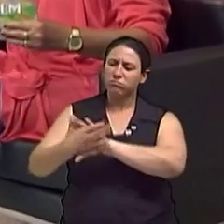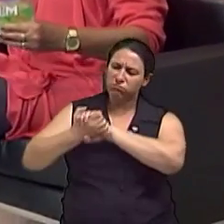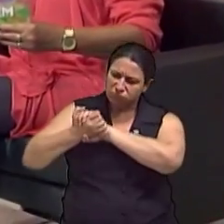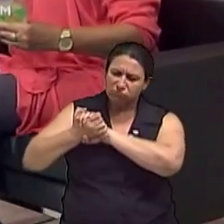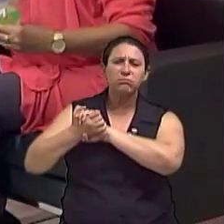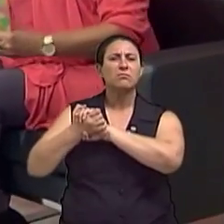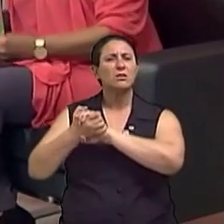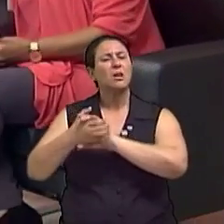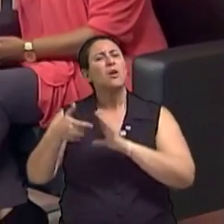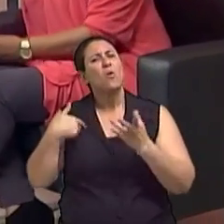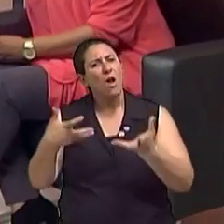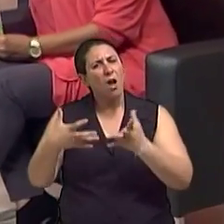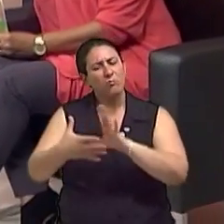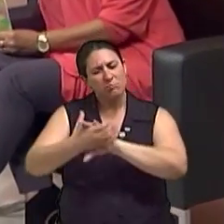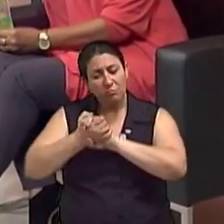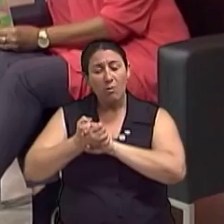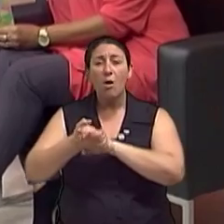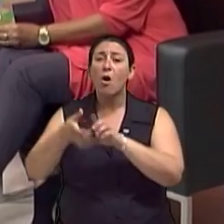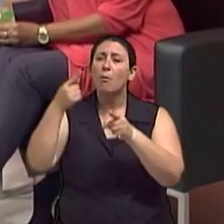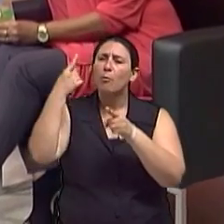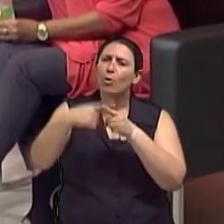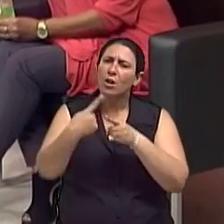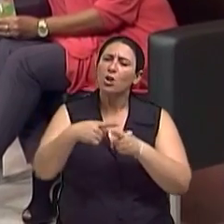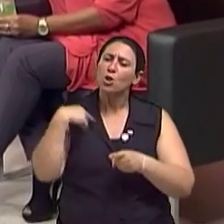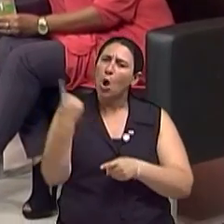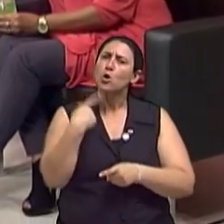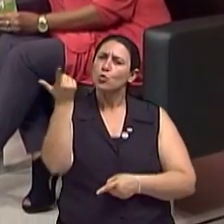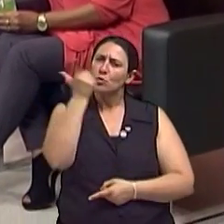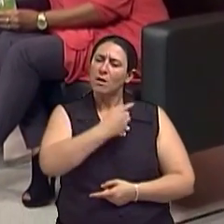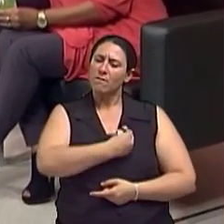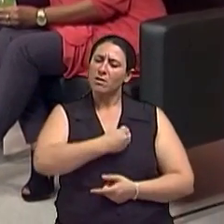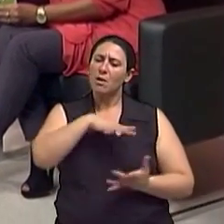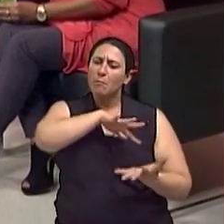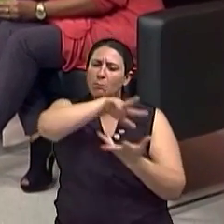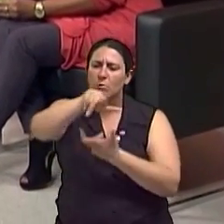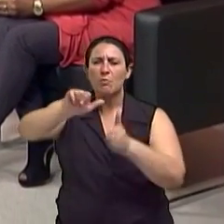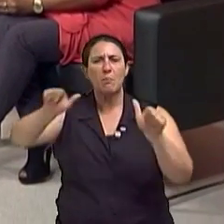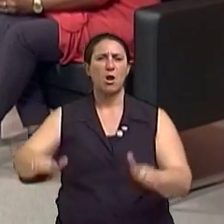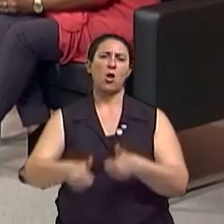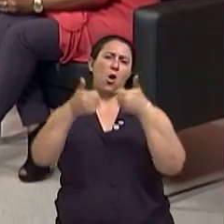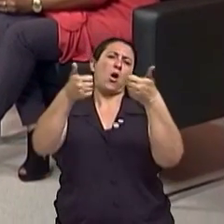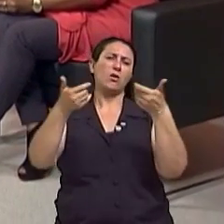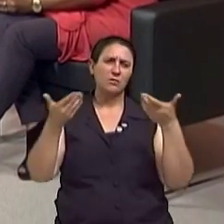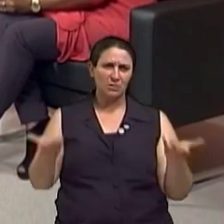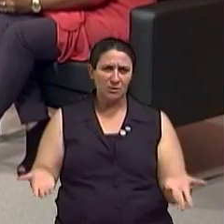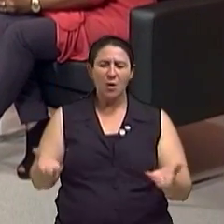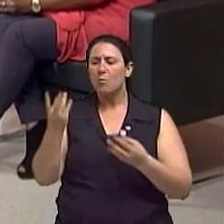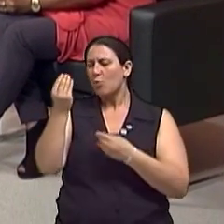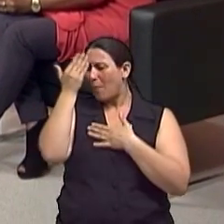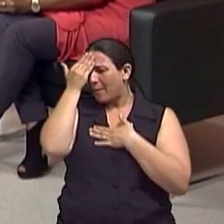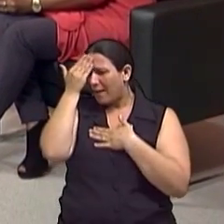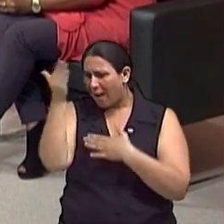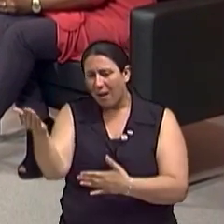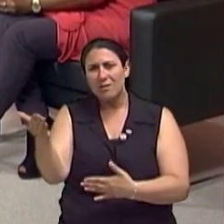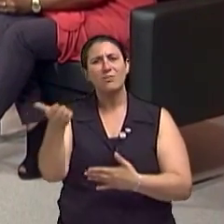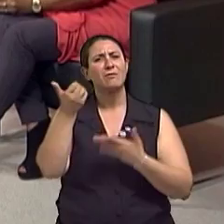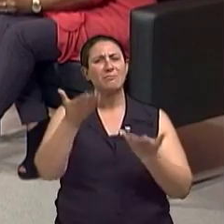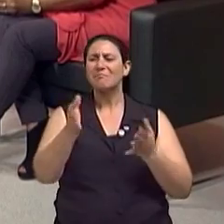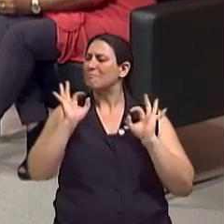mãos dadas. que a gente consegue um mundo melhor, né, Terezinha? Com certeza, com certeza. Muito obrigada por essa grande